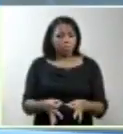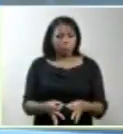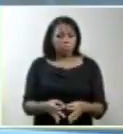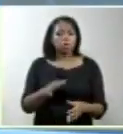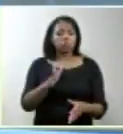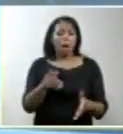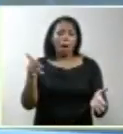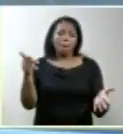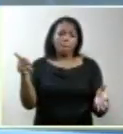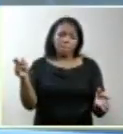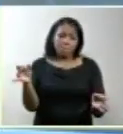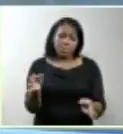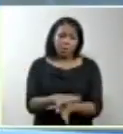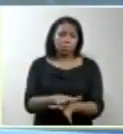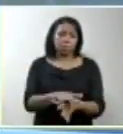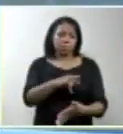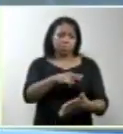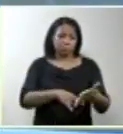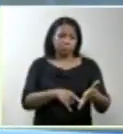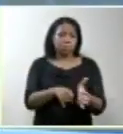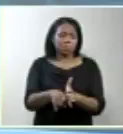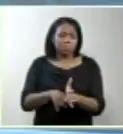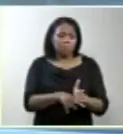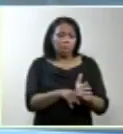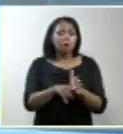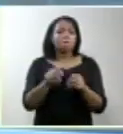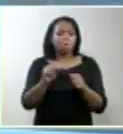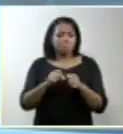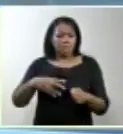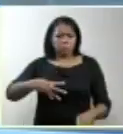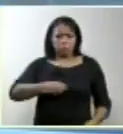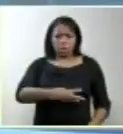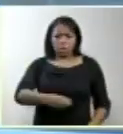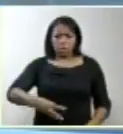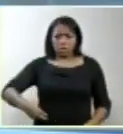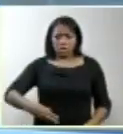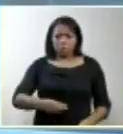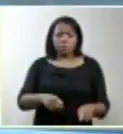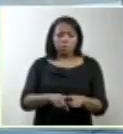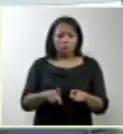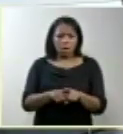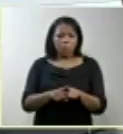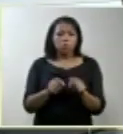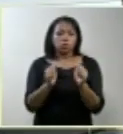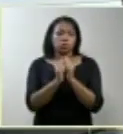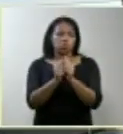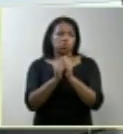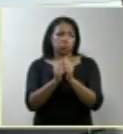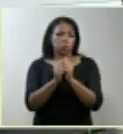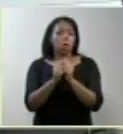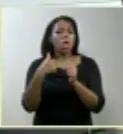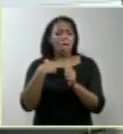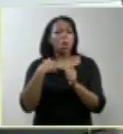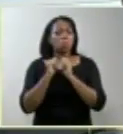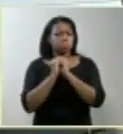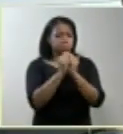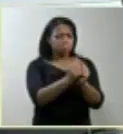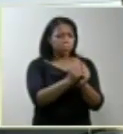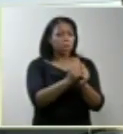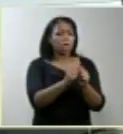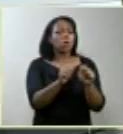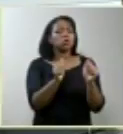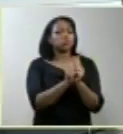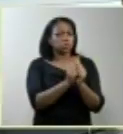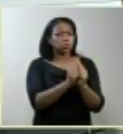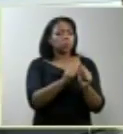diagnóstico. Esse diagnóstico foi feito através de exames radiológicos com laudo de um radiologista. Eu acompanhei as duas ressonâncias,